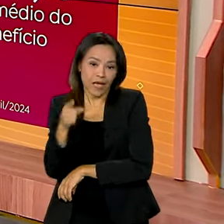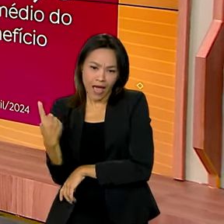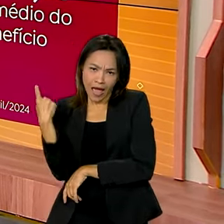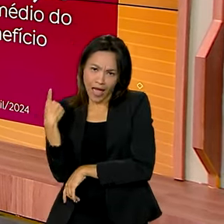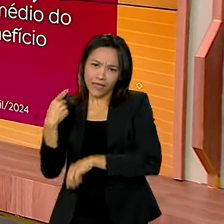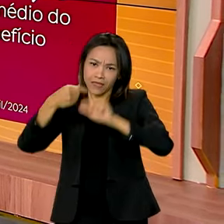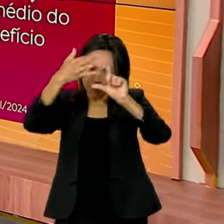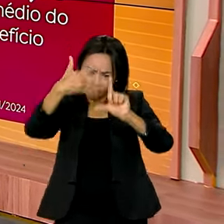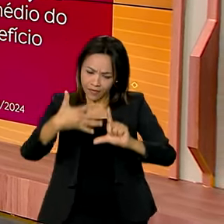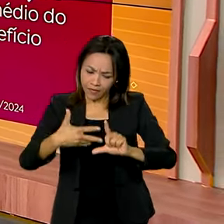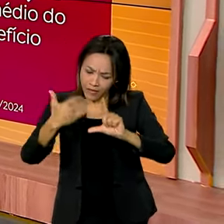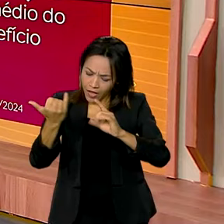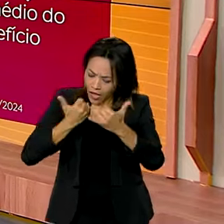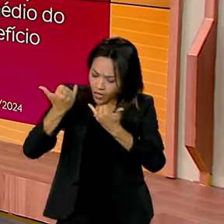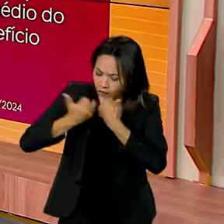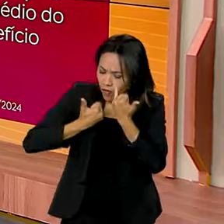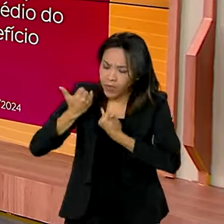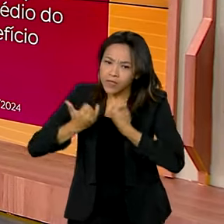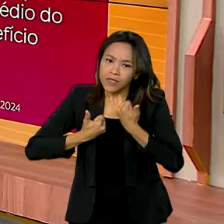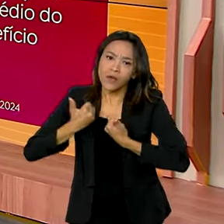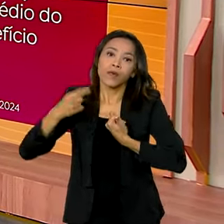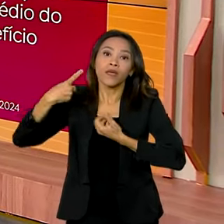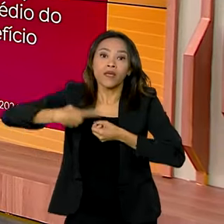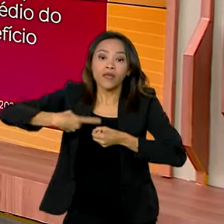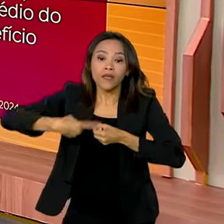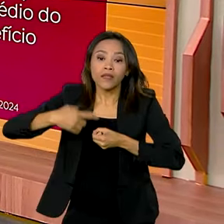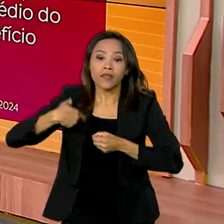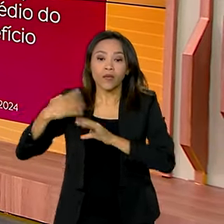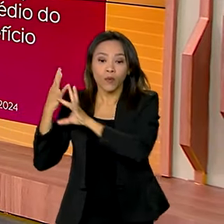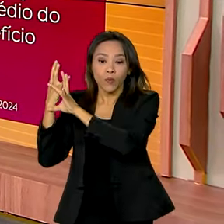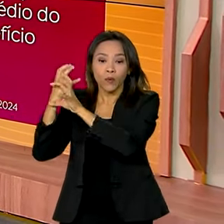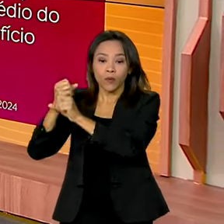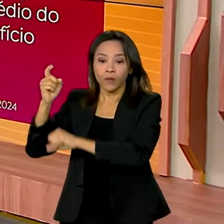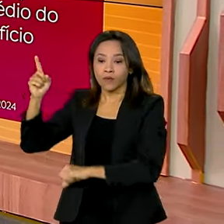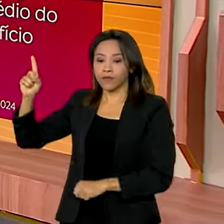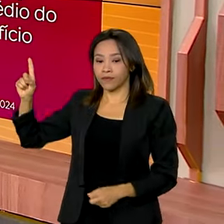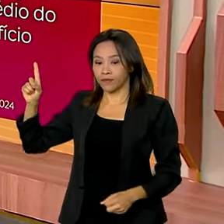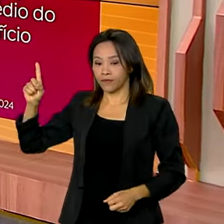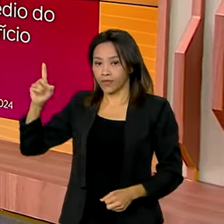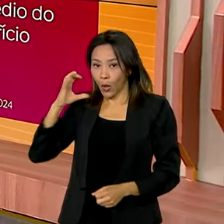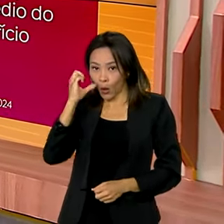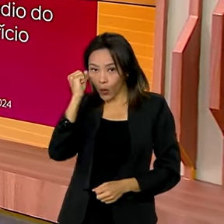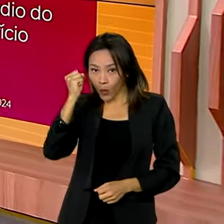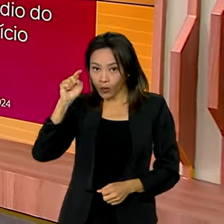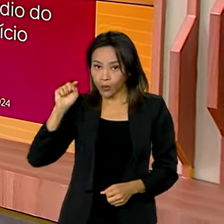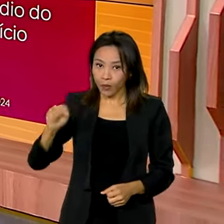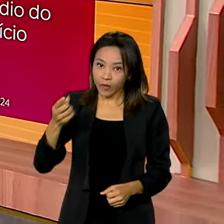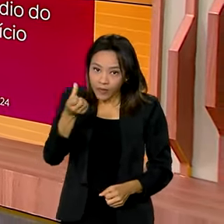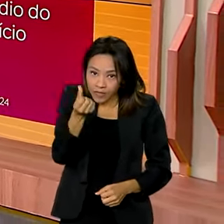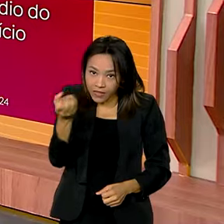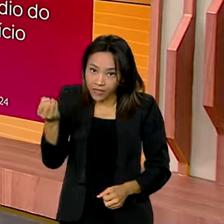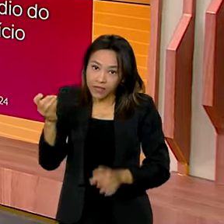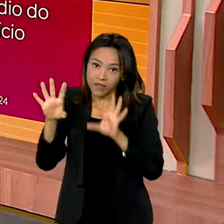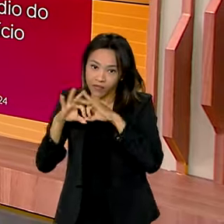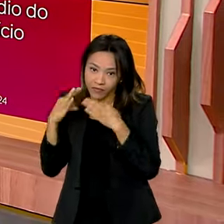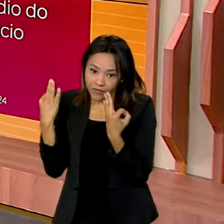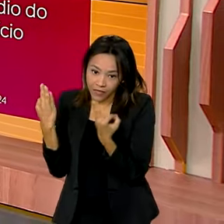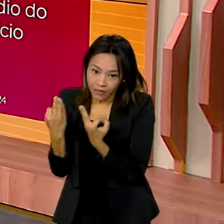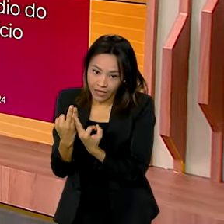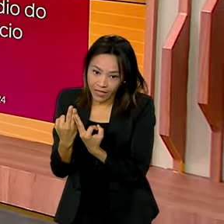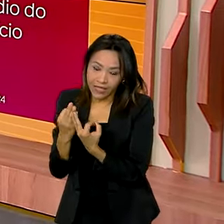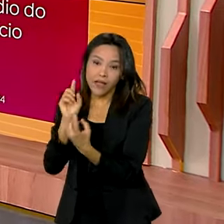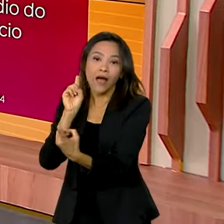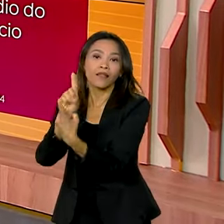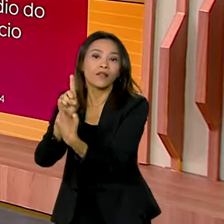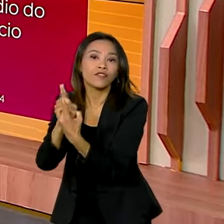mostra para a gente que, atualmente, o município tem 8.600 famílias atendidas